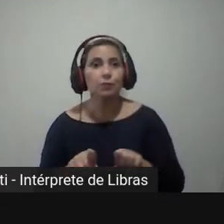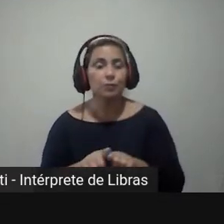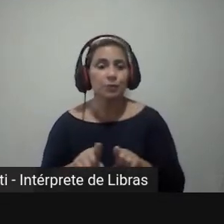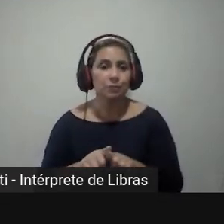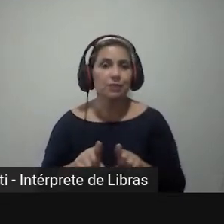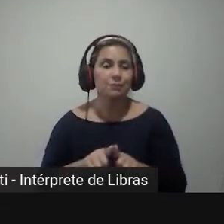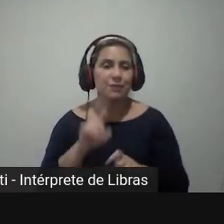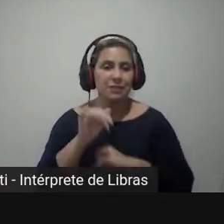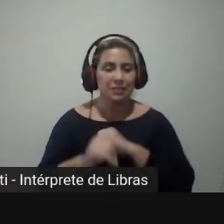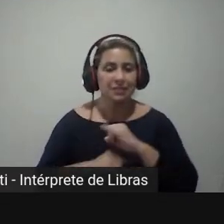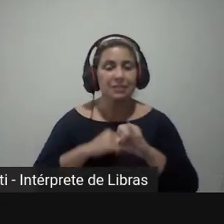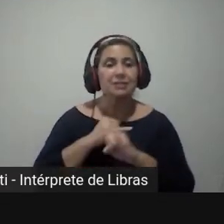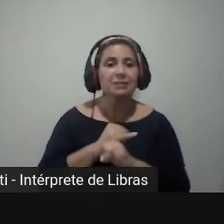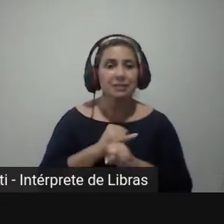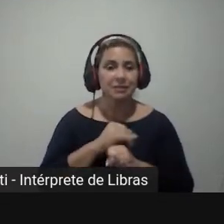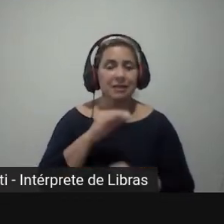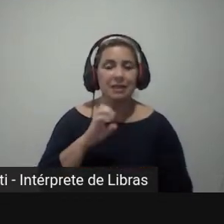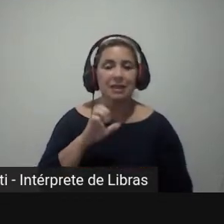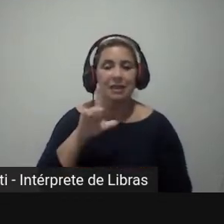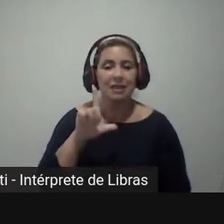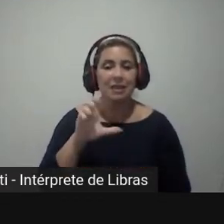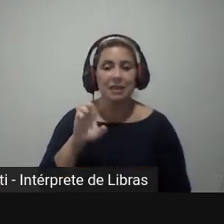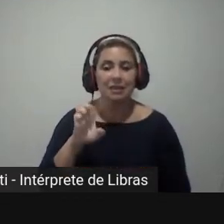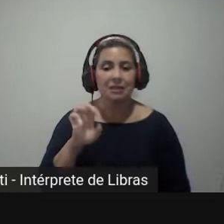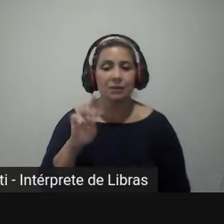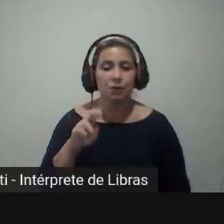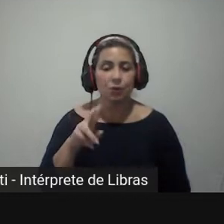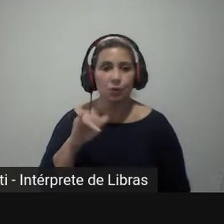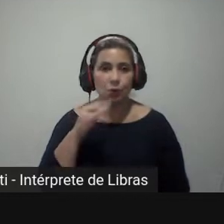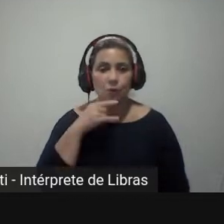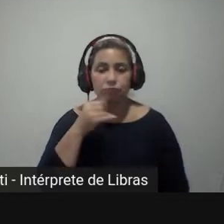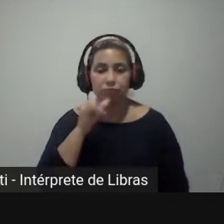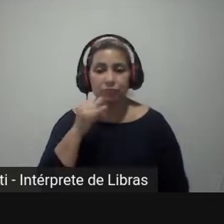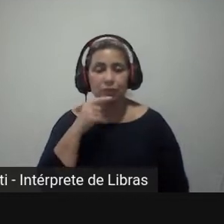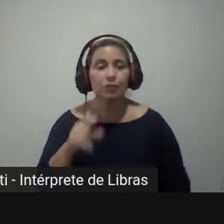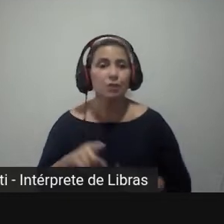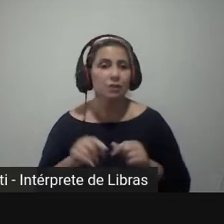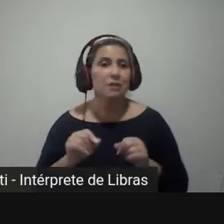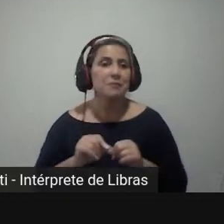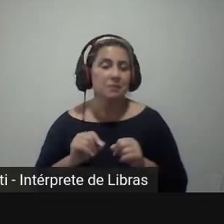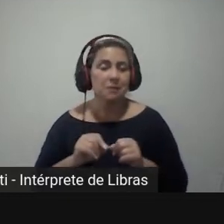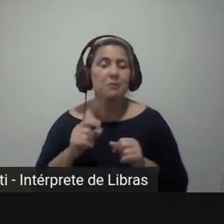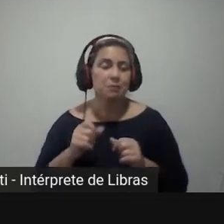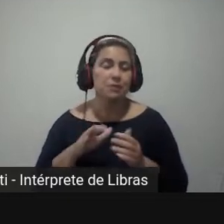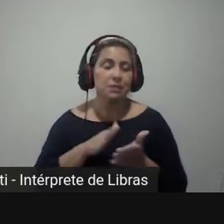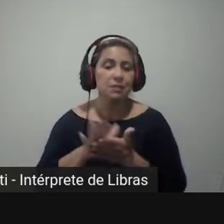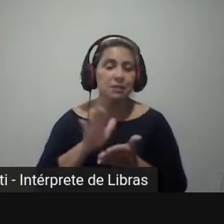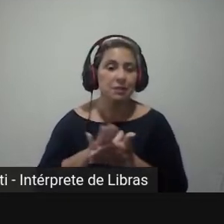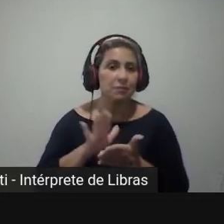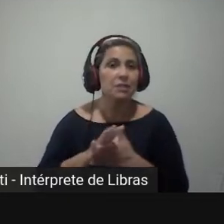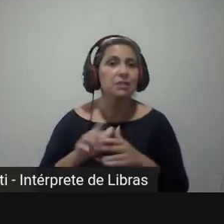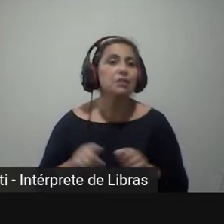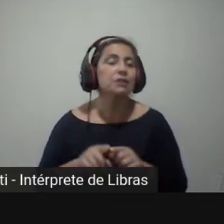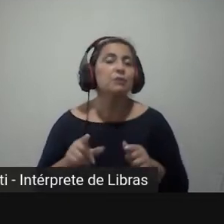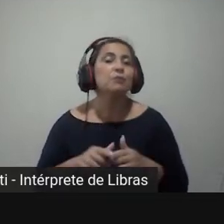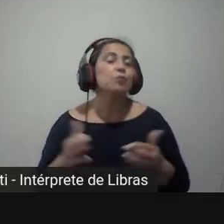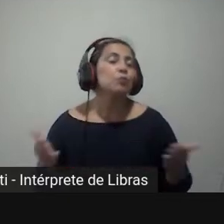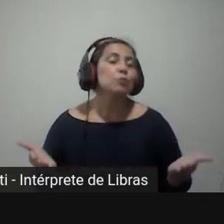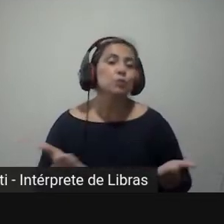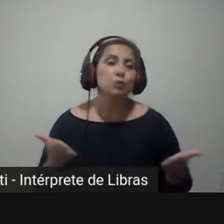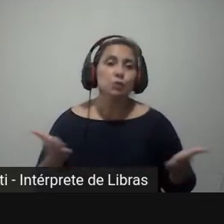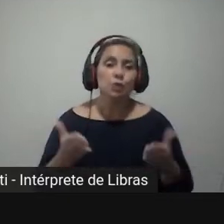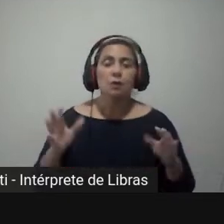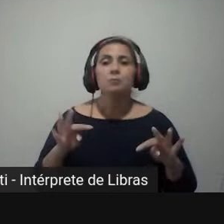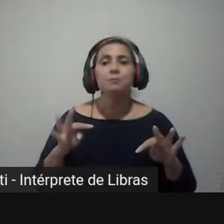ou seja, o uso dos recursos eletrônicos para a produção da edição em papel. E o estágio tecnológico atual que está em